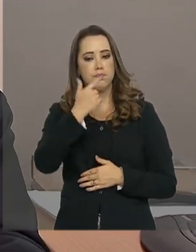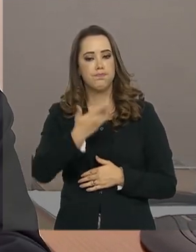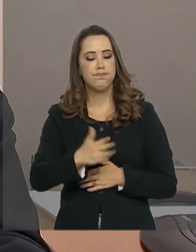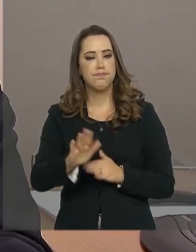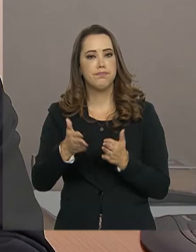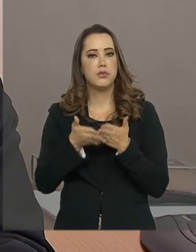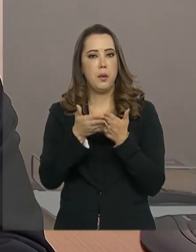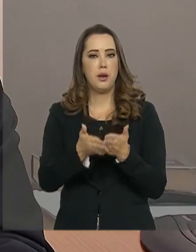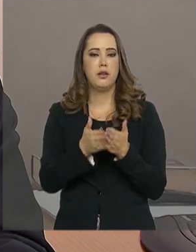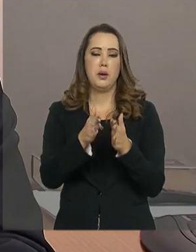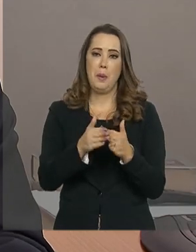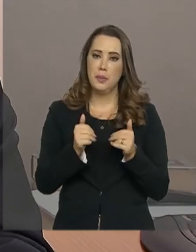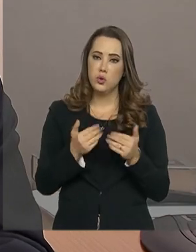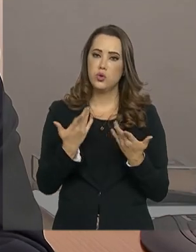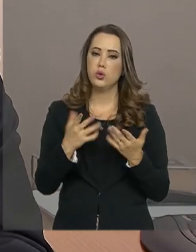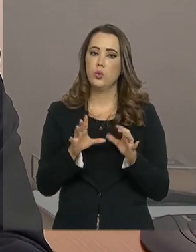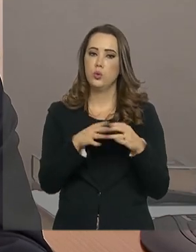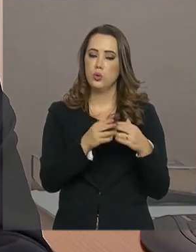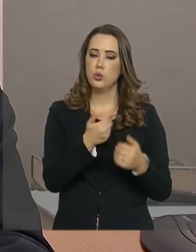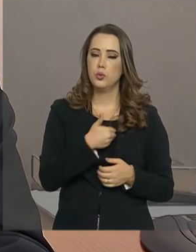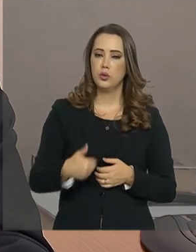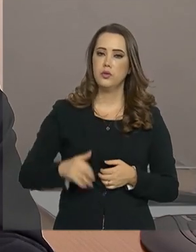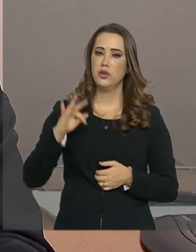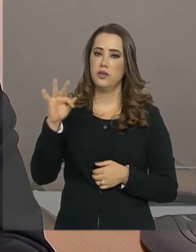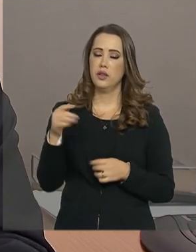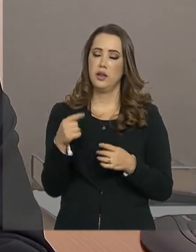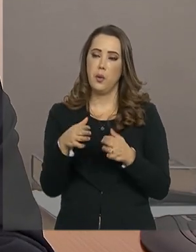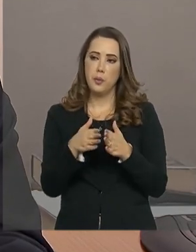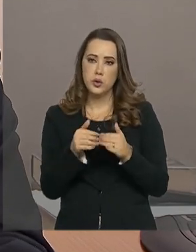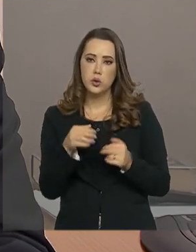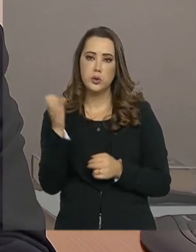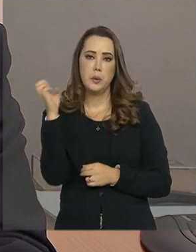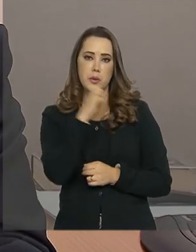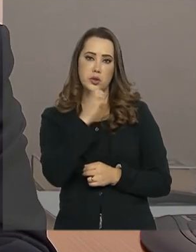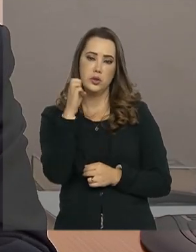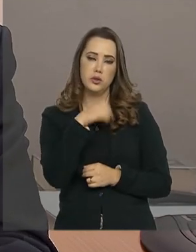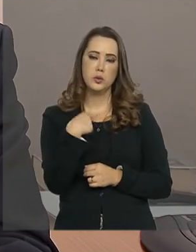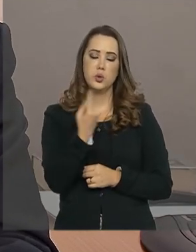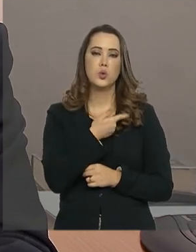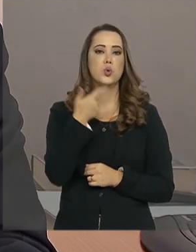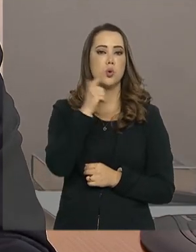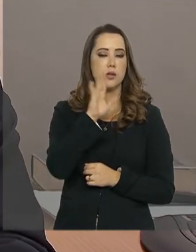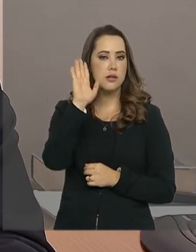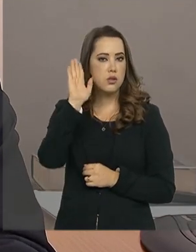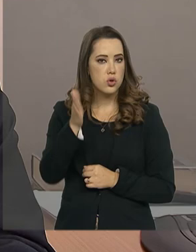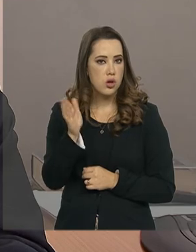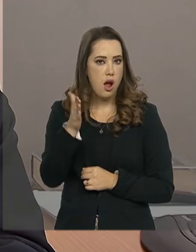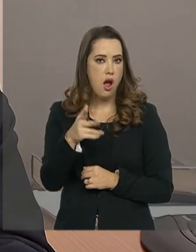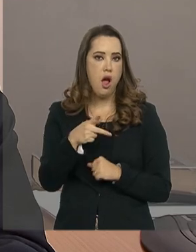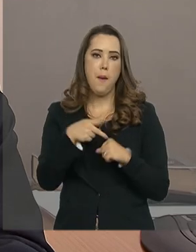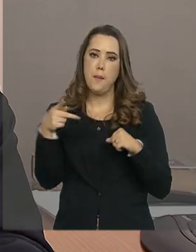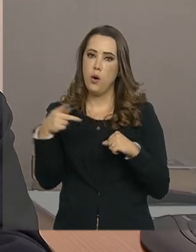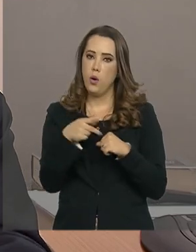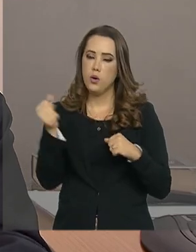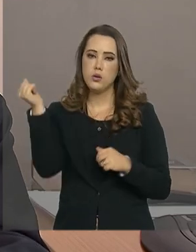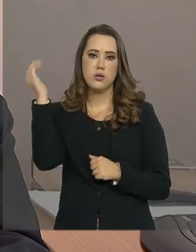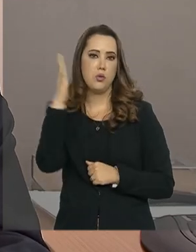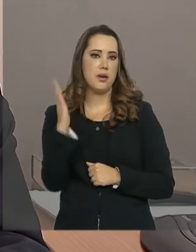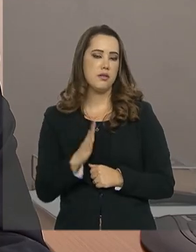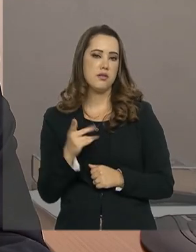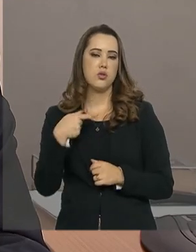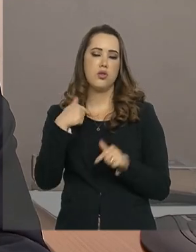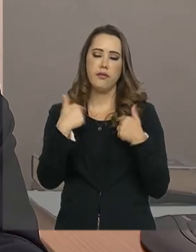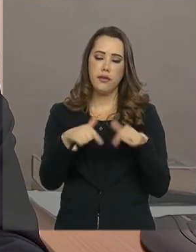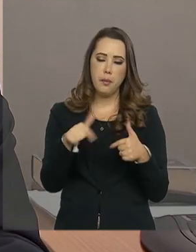no setor, a pedido do governo federal, um pedido emergencial, de forma que a consiga já colocar a pós-graduação brasileira em prática